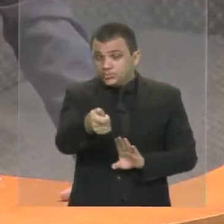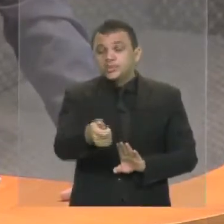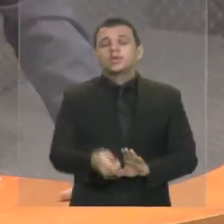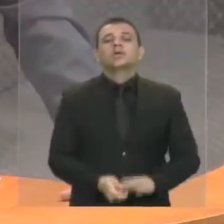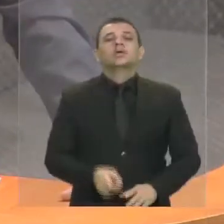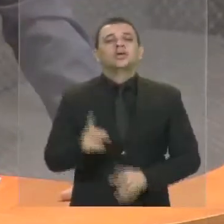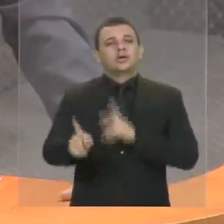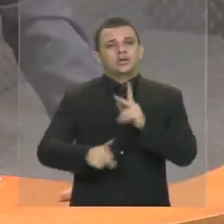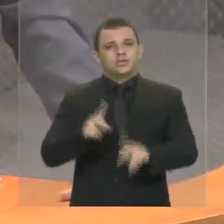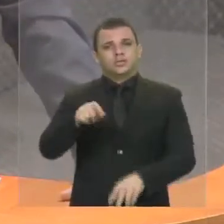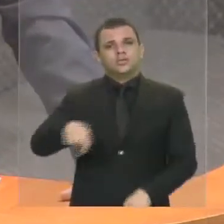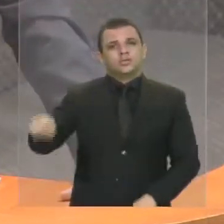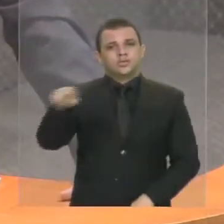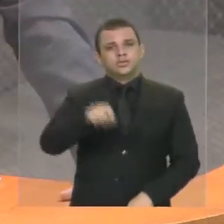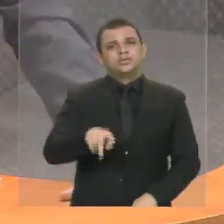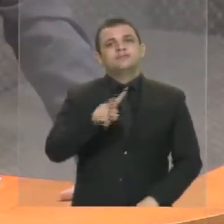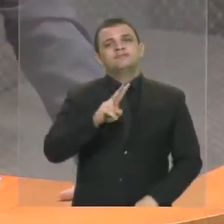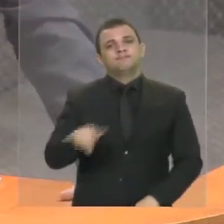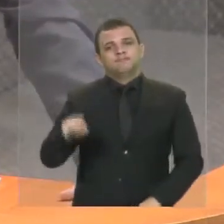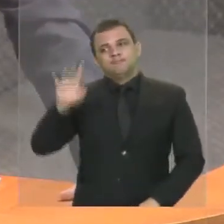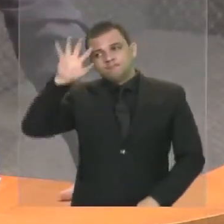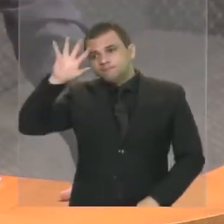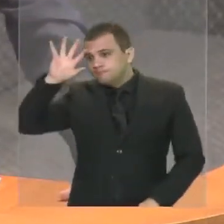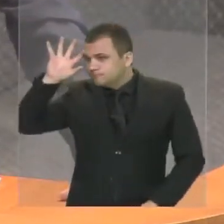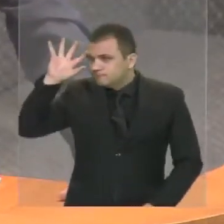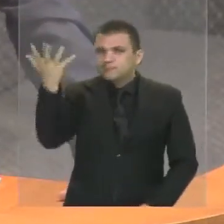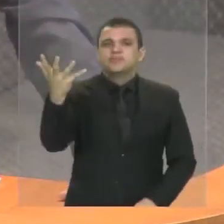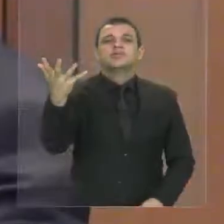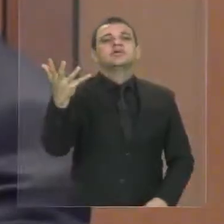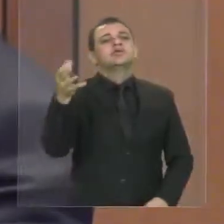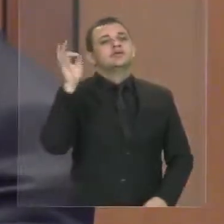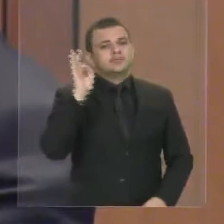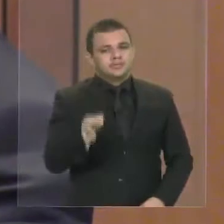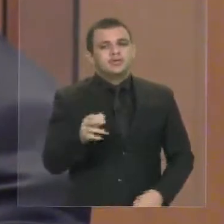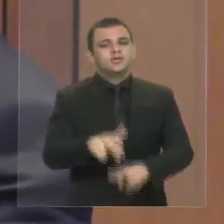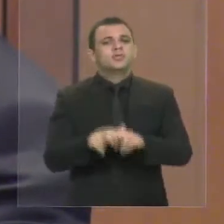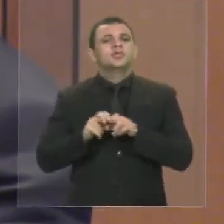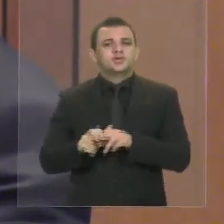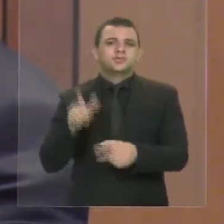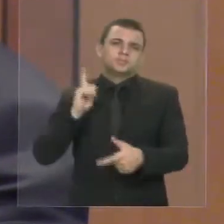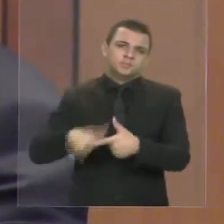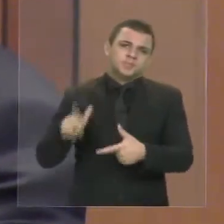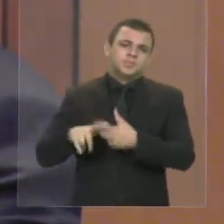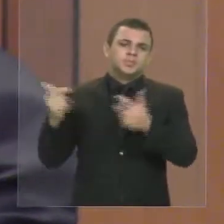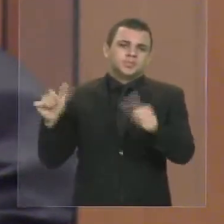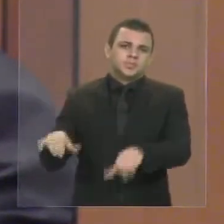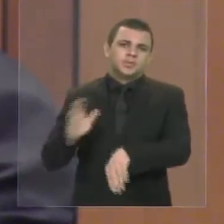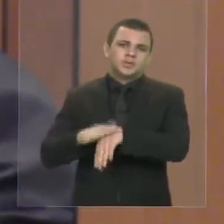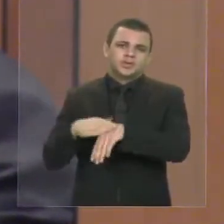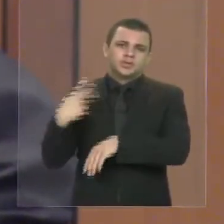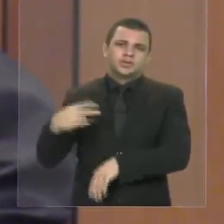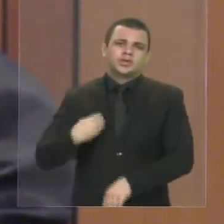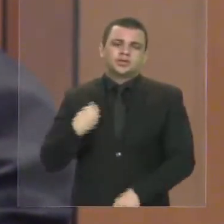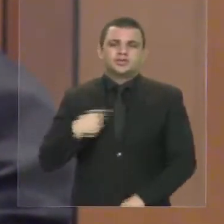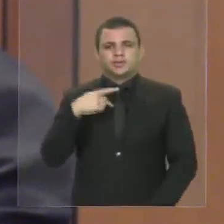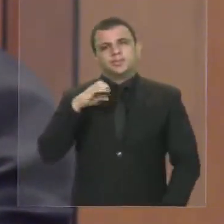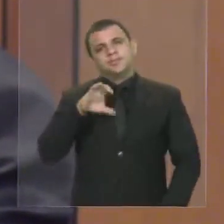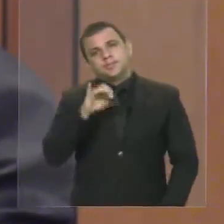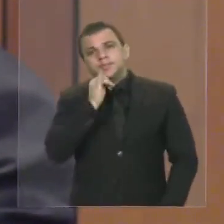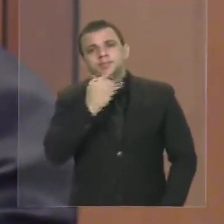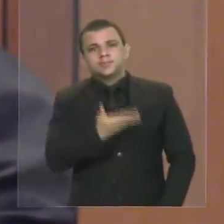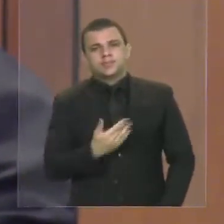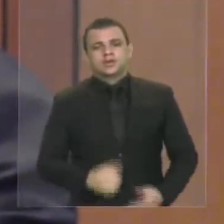população vai ter uma rebeldia imensa em razão dos impactos negativos de medidas como essa.